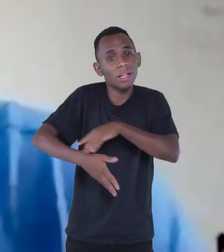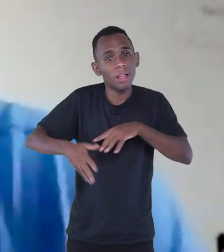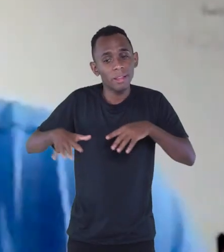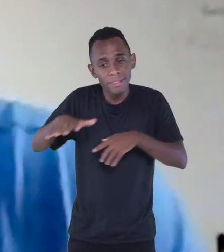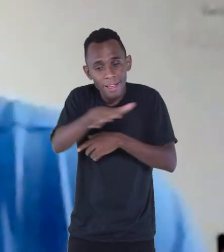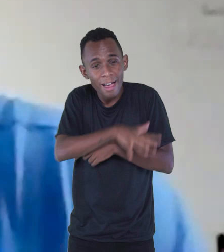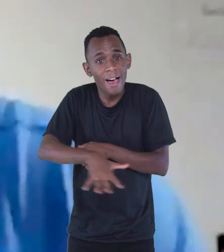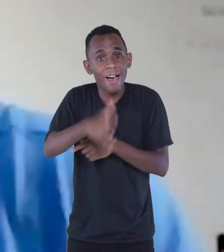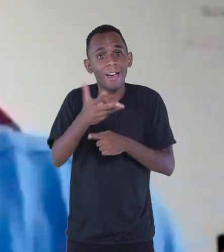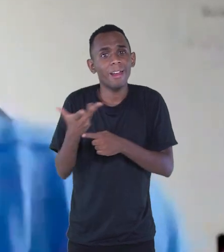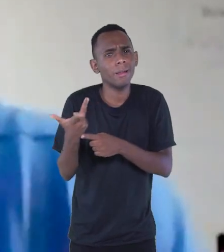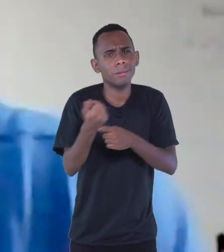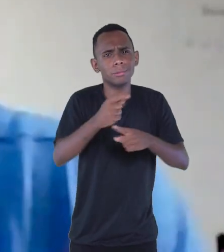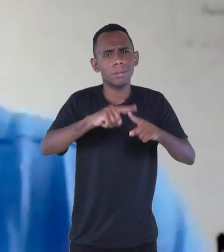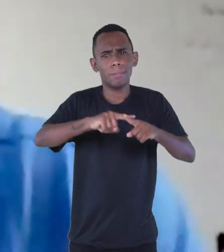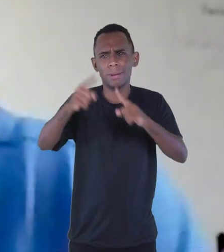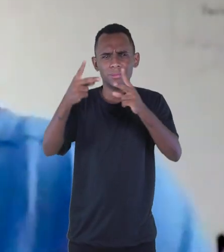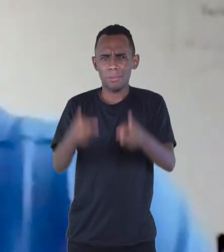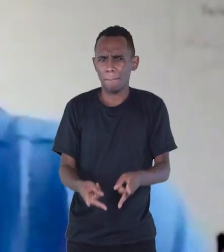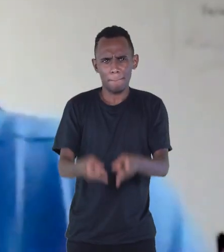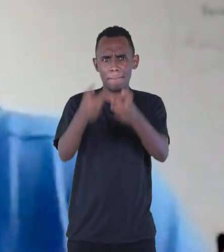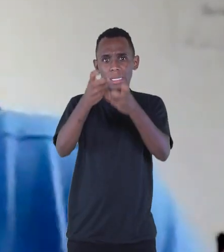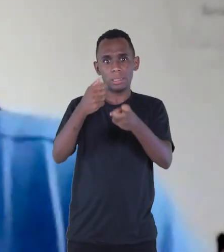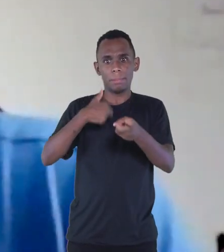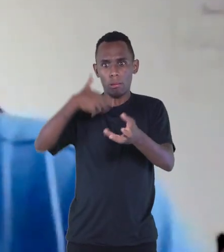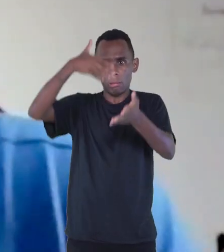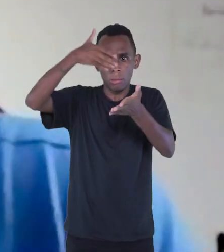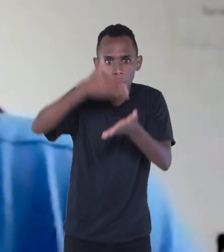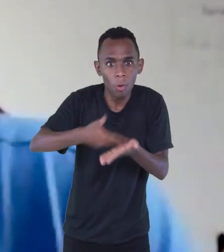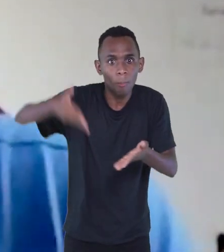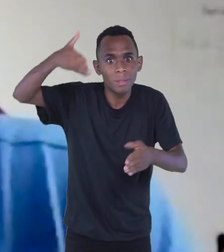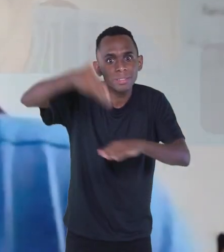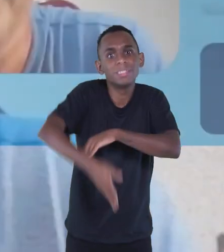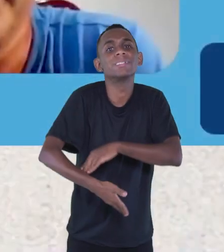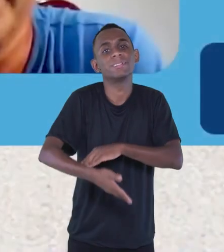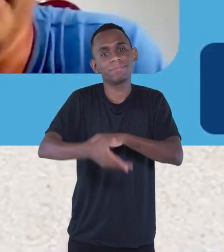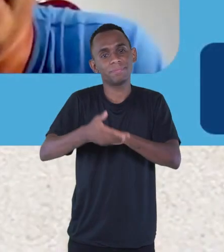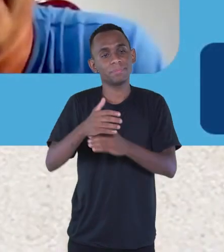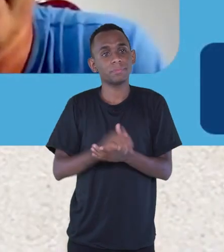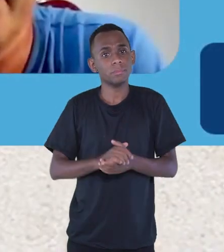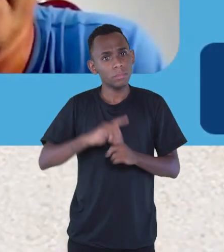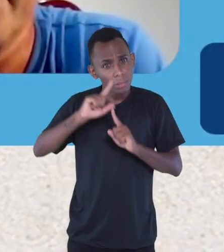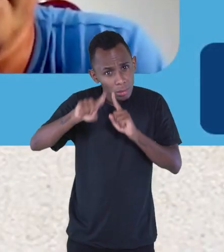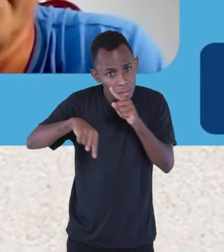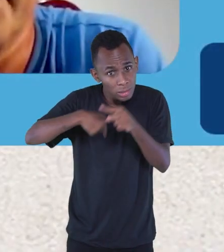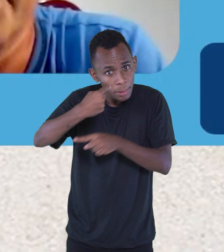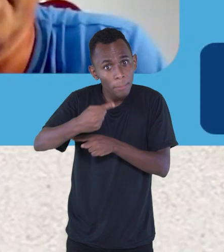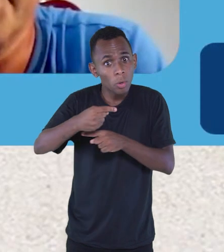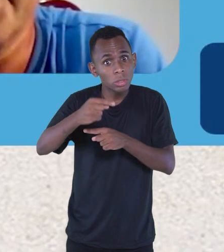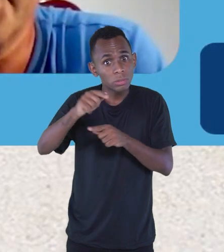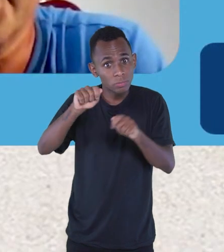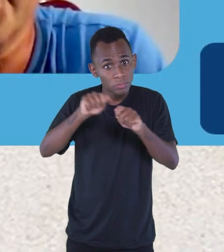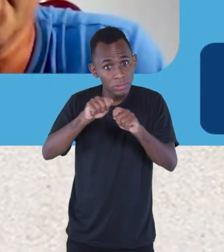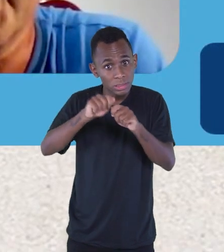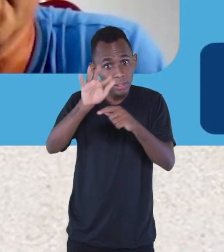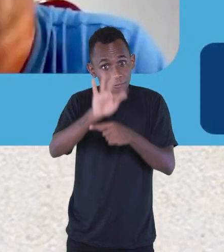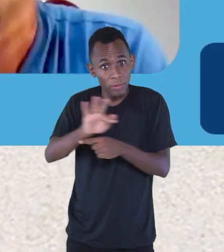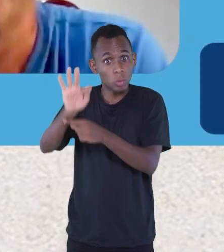sem perceber que estava entrando. E aí, depois, você foi fazer a faculdade de